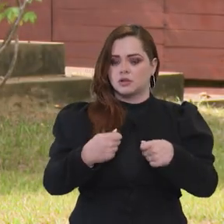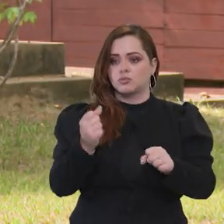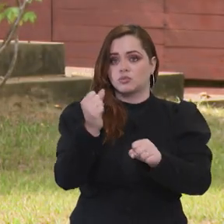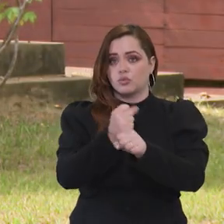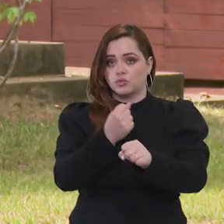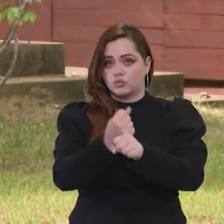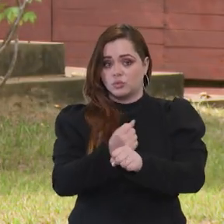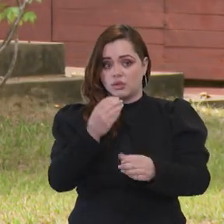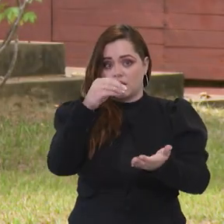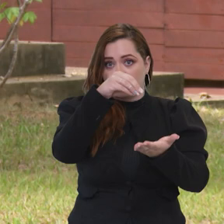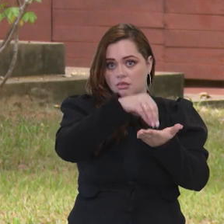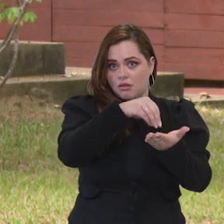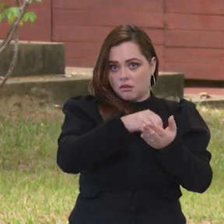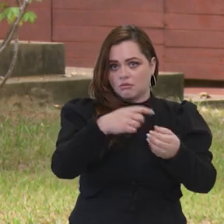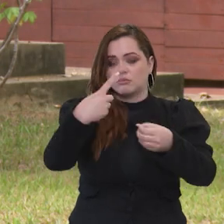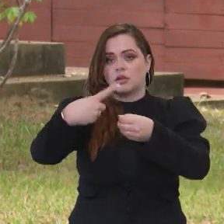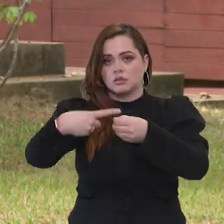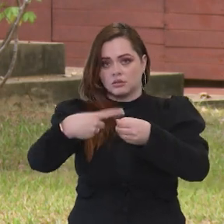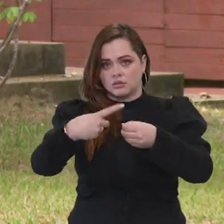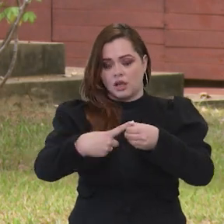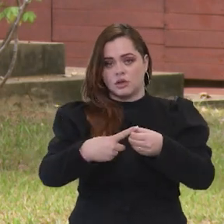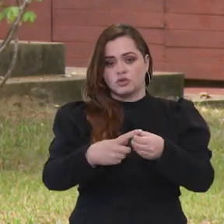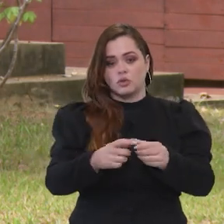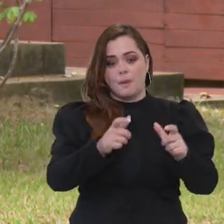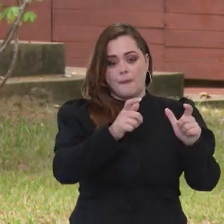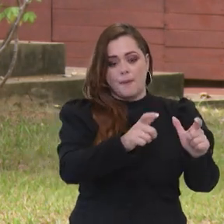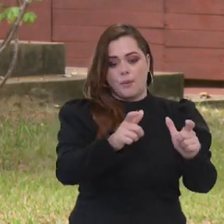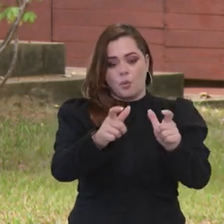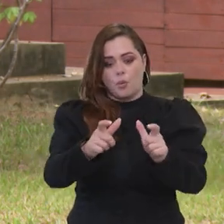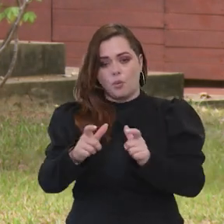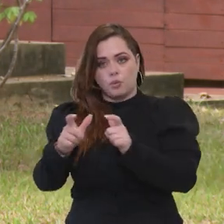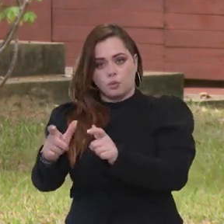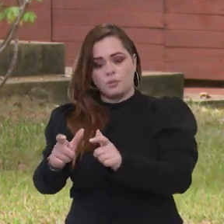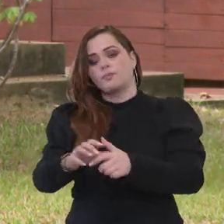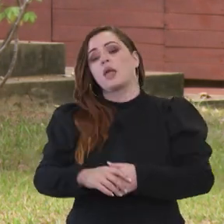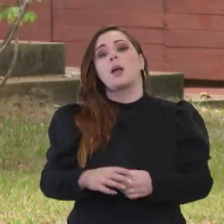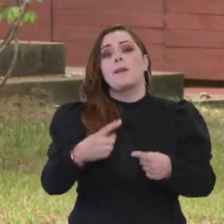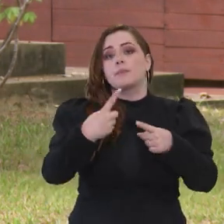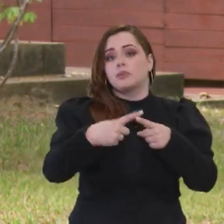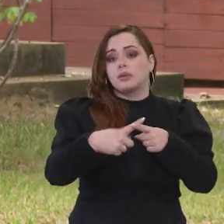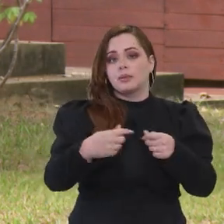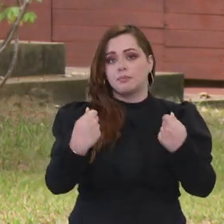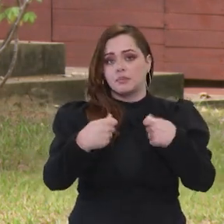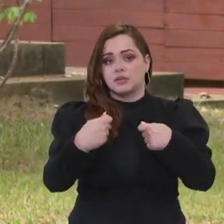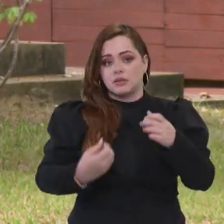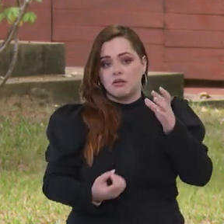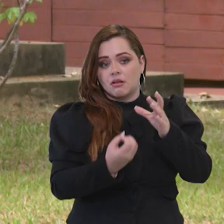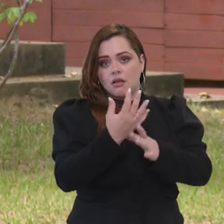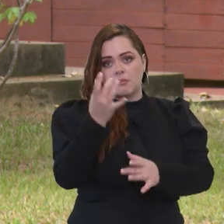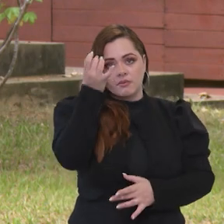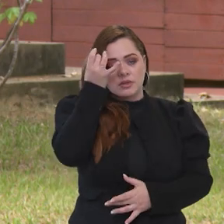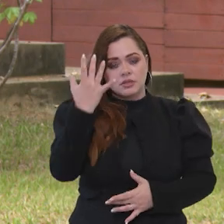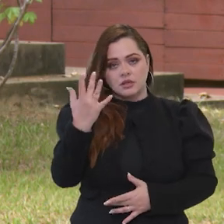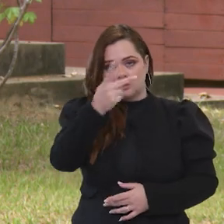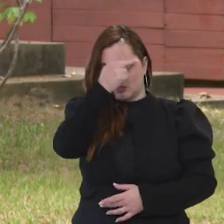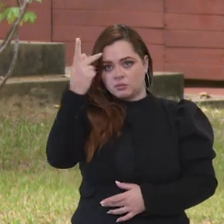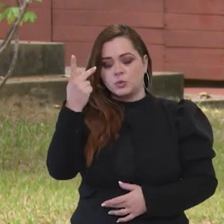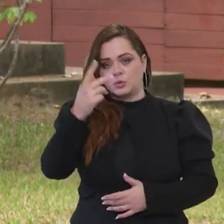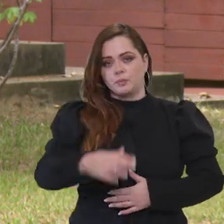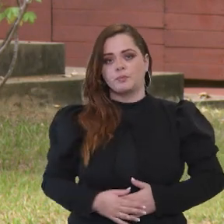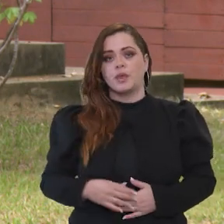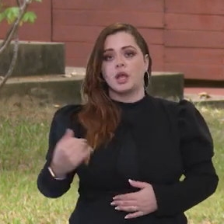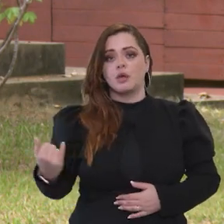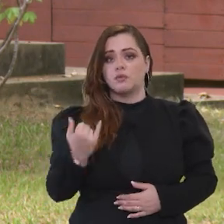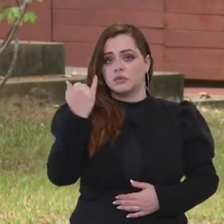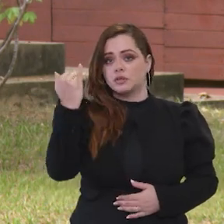Minha Casa Minha Vida seja dentro dos centros urbanos ou em áreas contíguas aos centros urbanos para poder criar essa facilidade. Outro ponto